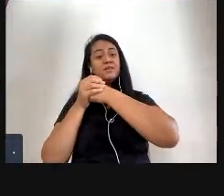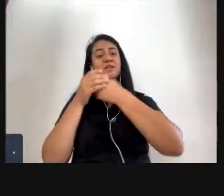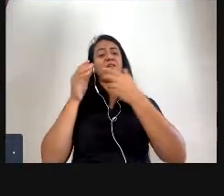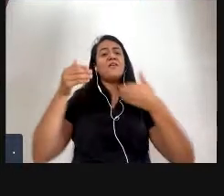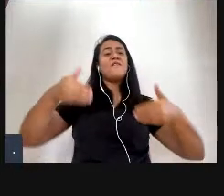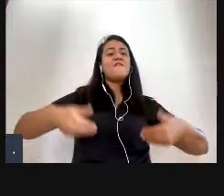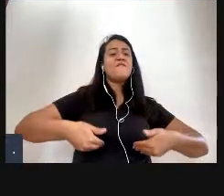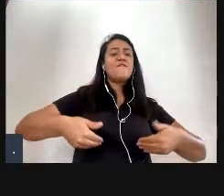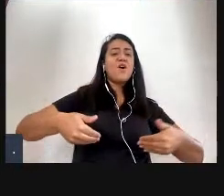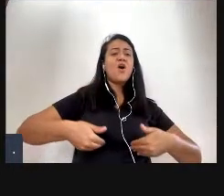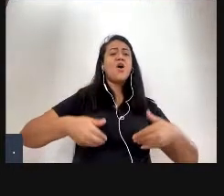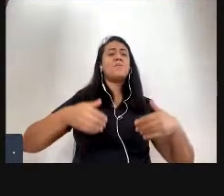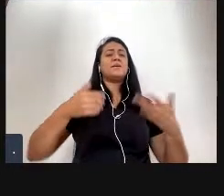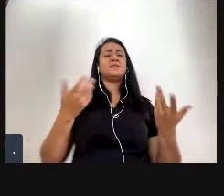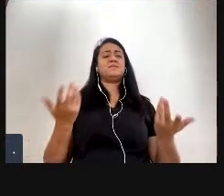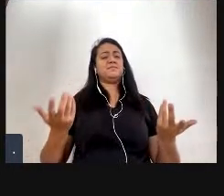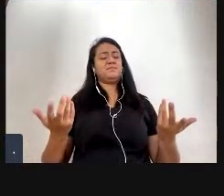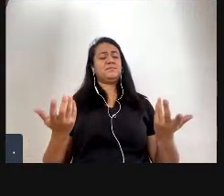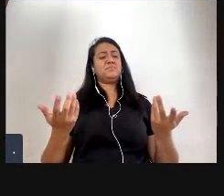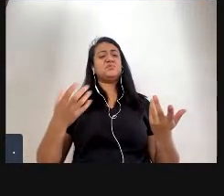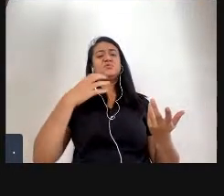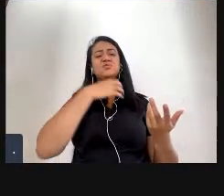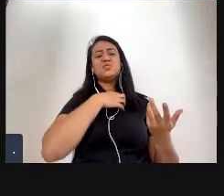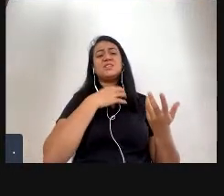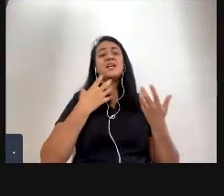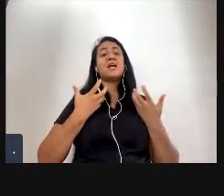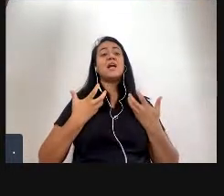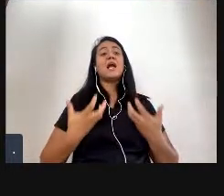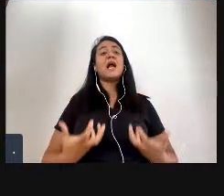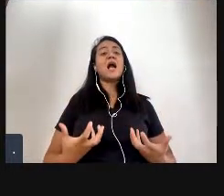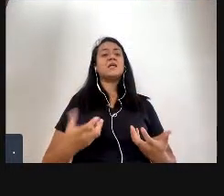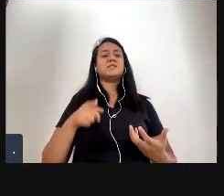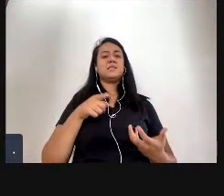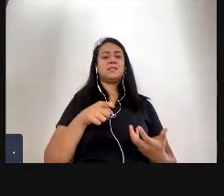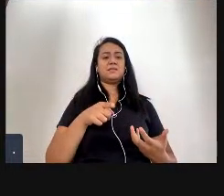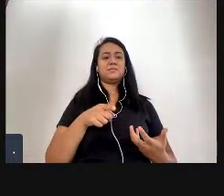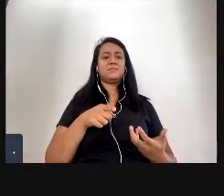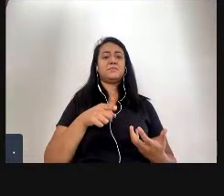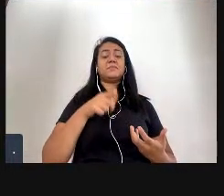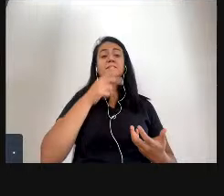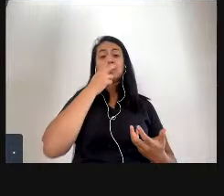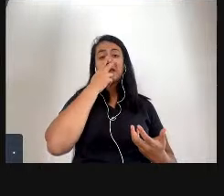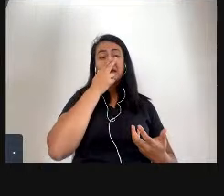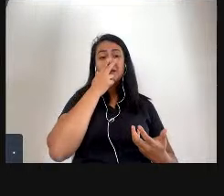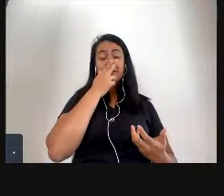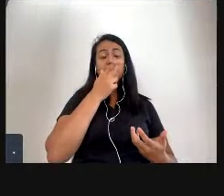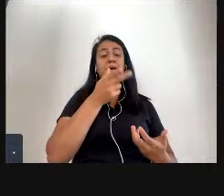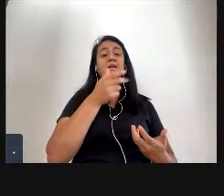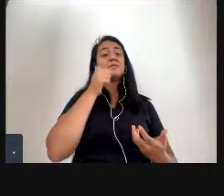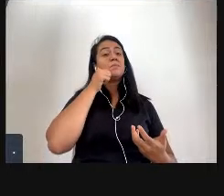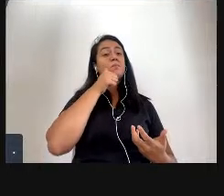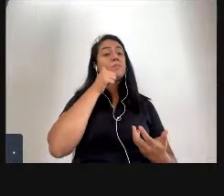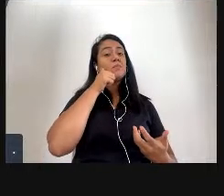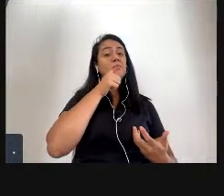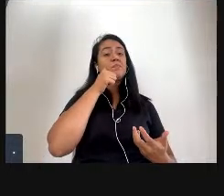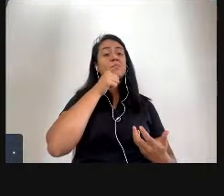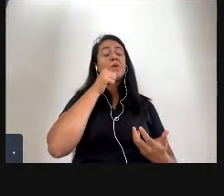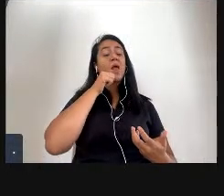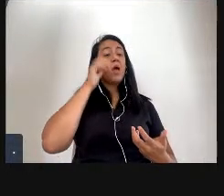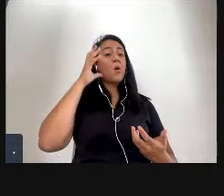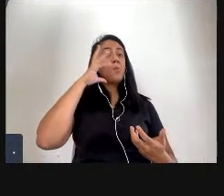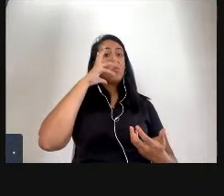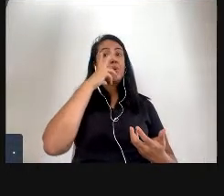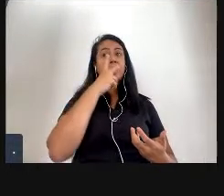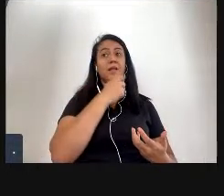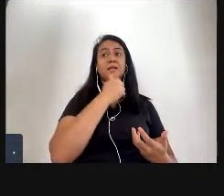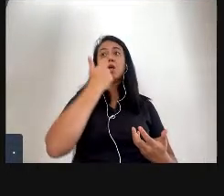com um gesto cansado essa mulher me parece muito mais bonita que essas sofisticadas damas que envoltas em péres e